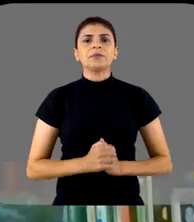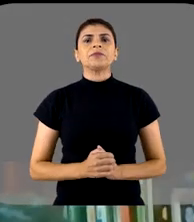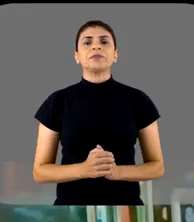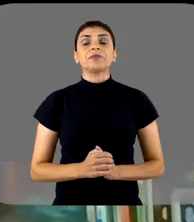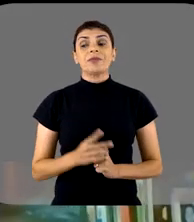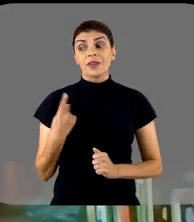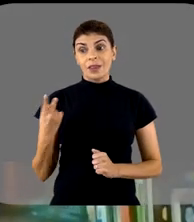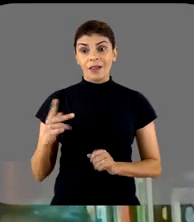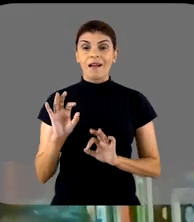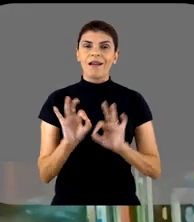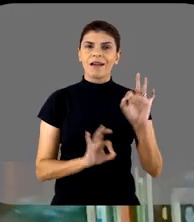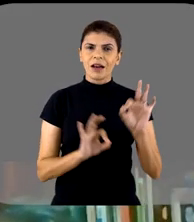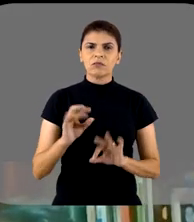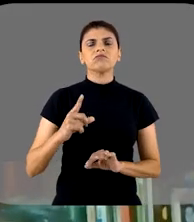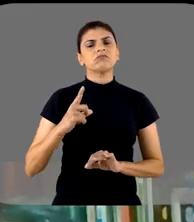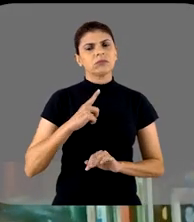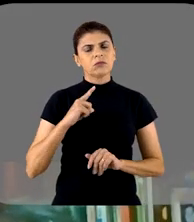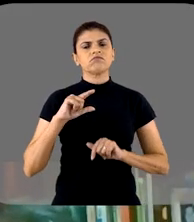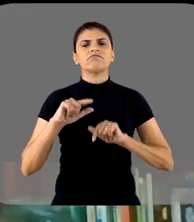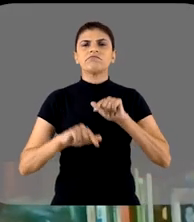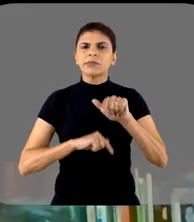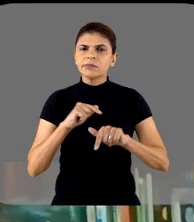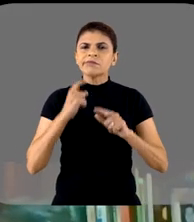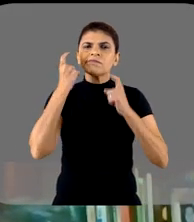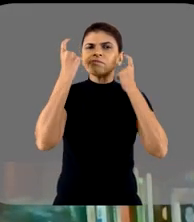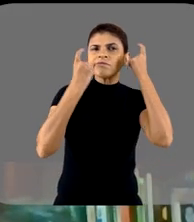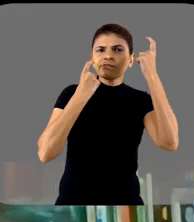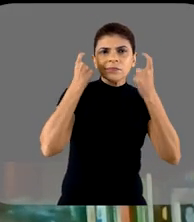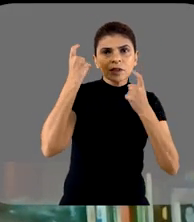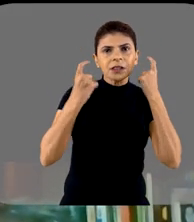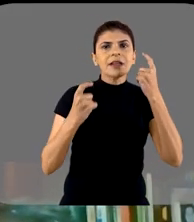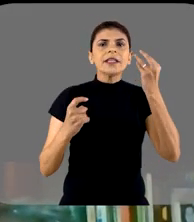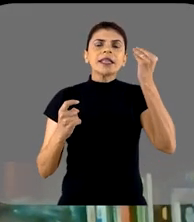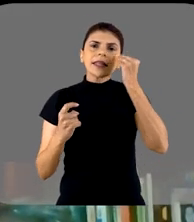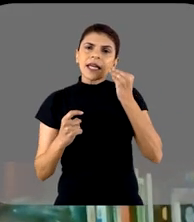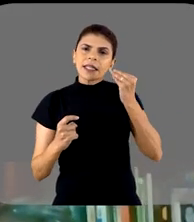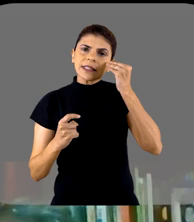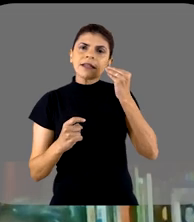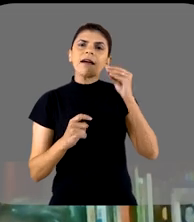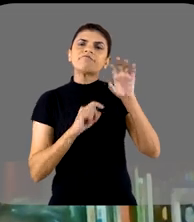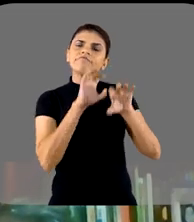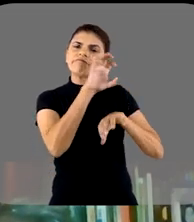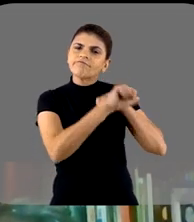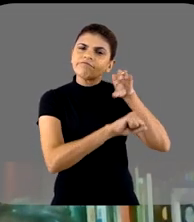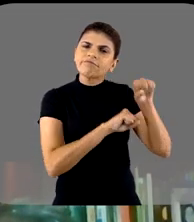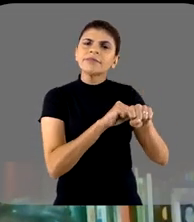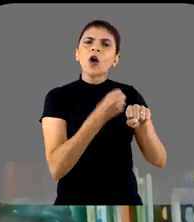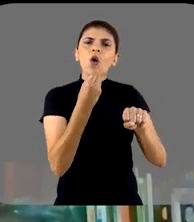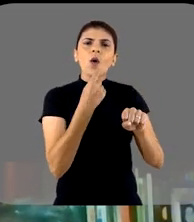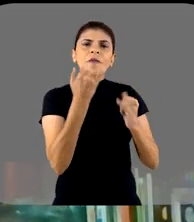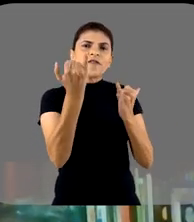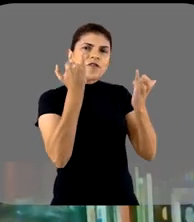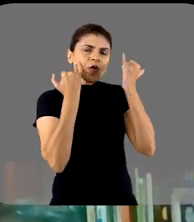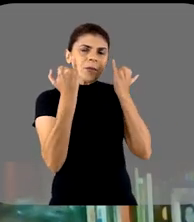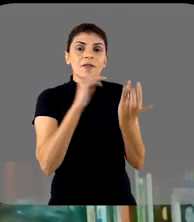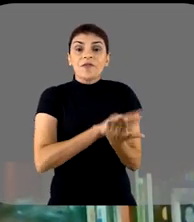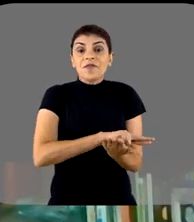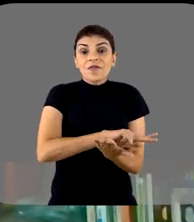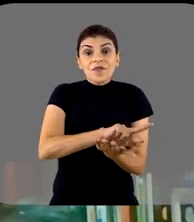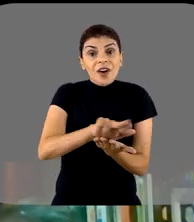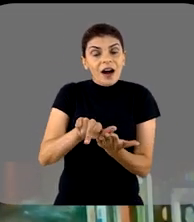Ao elaborar esse curso, nós tivemos o trabalho, tivemos a preocupação de tentar buscar e incorporar